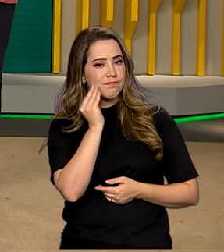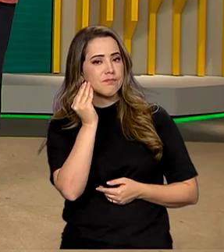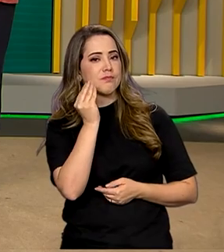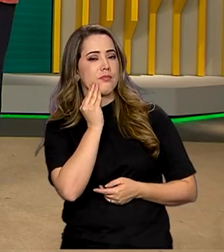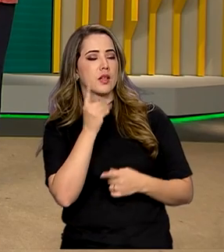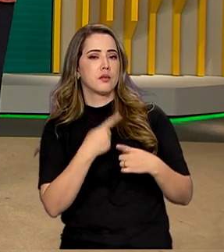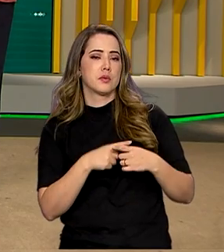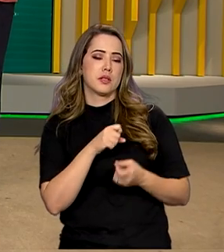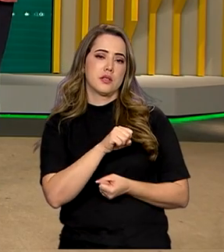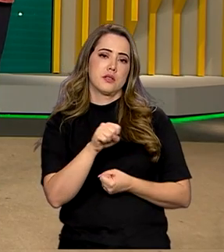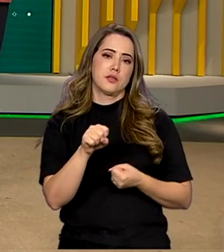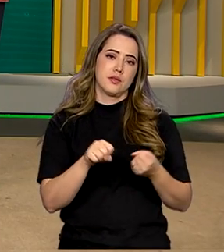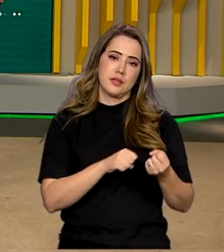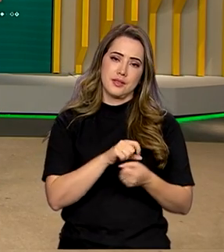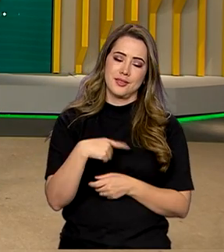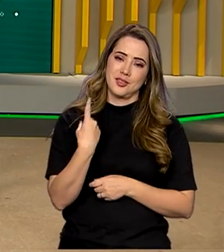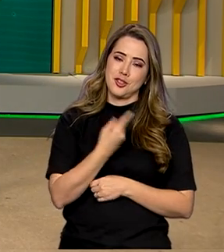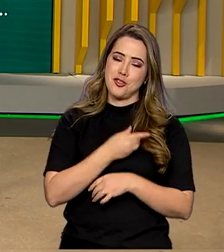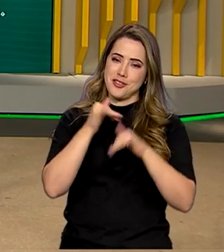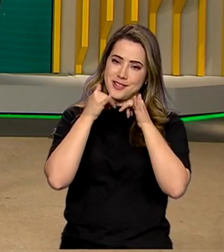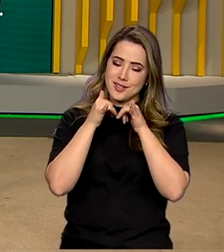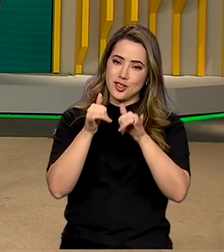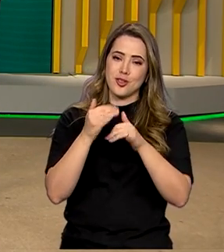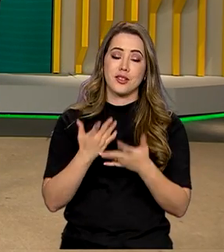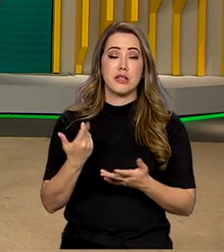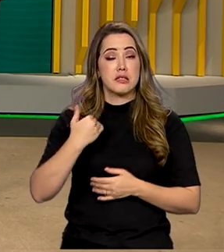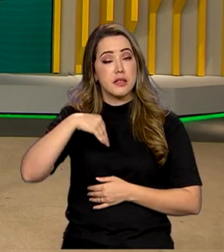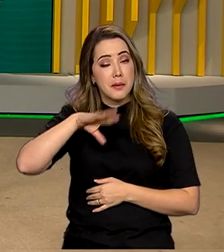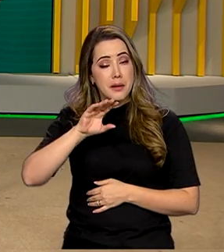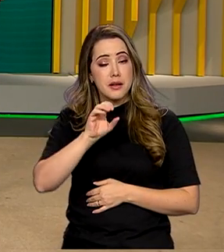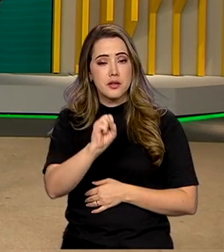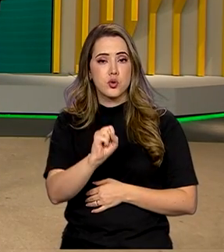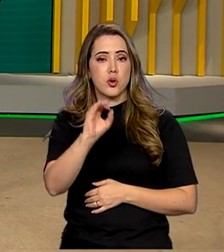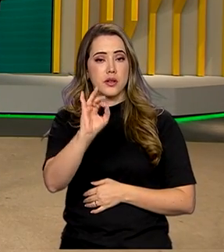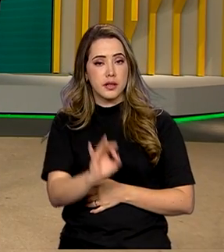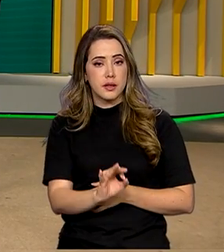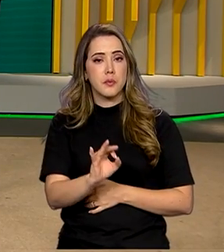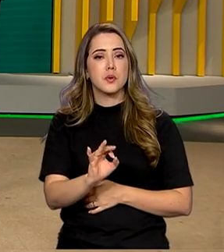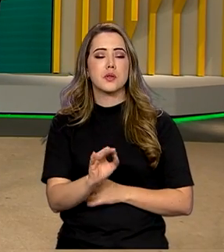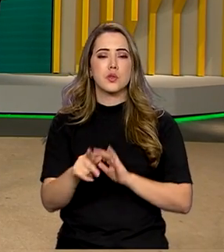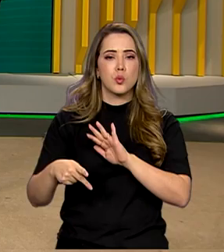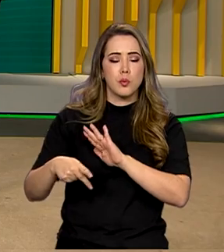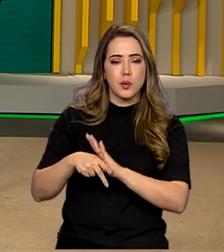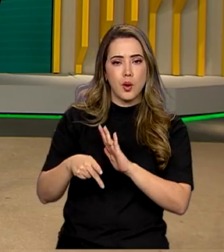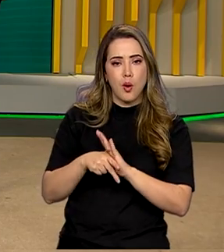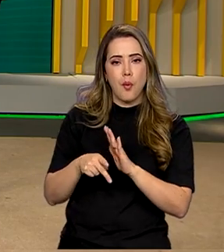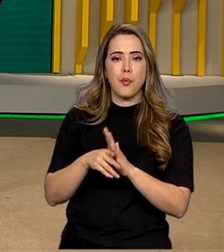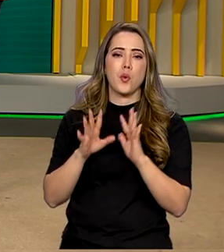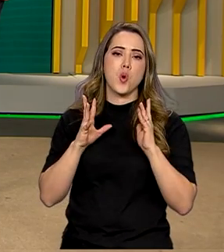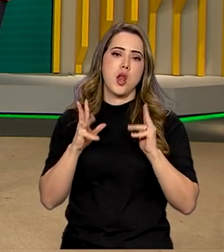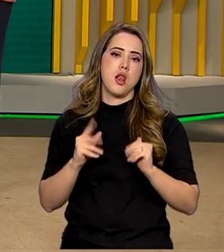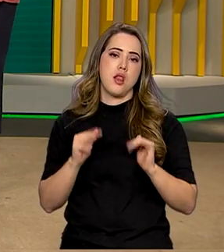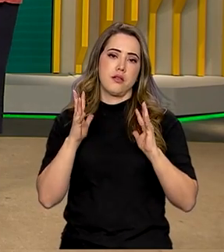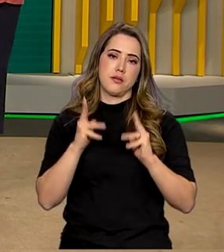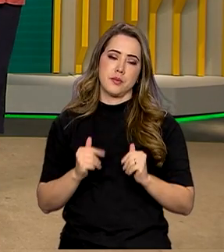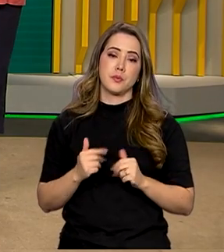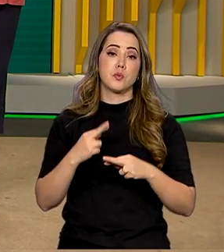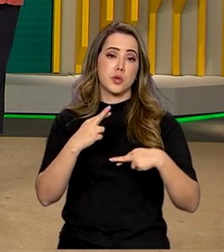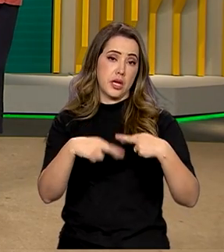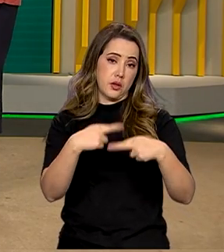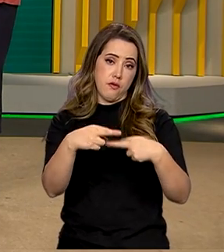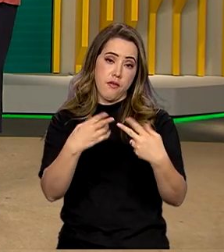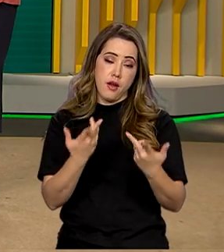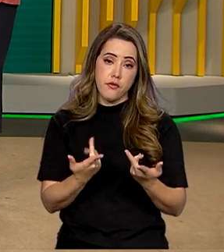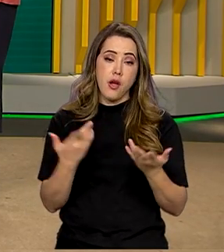sustentabilidade da nossa matriz energética, que tem mais de 80% de fontes renováveis na composição. A meta agora